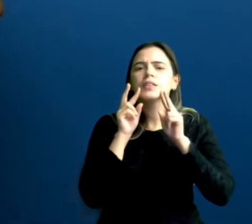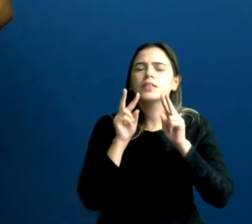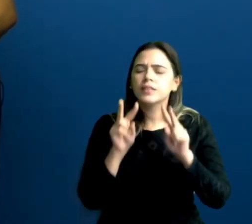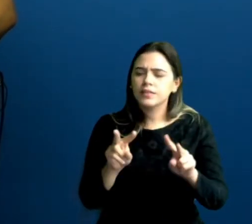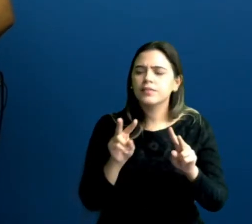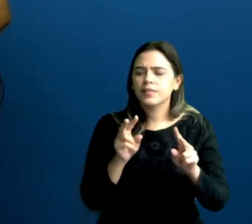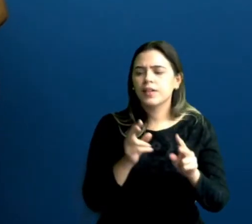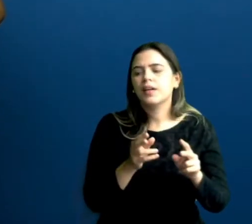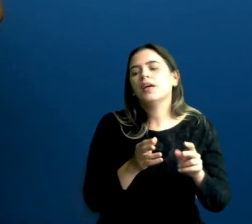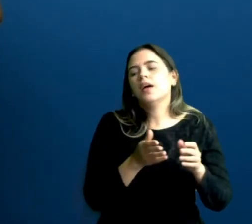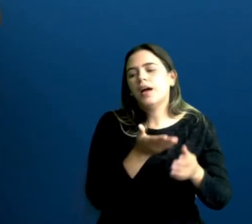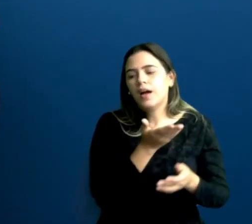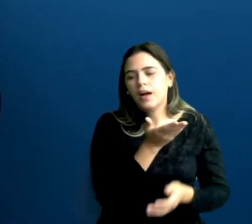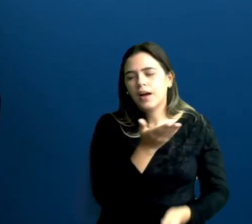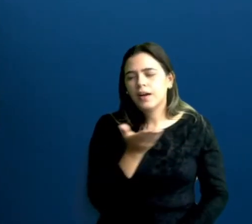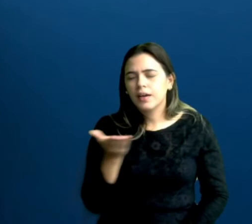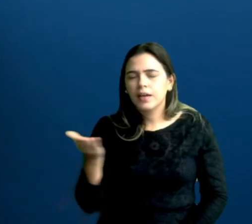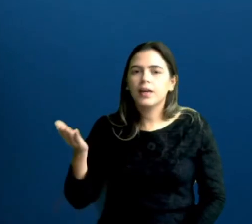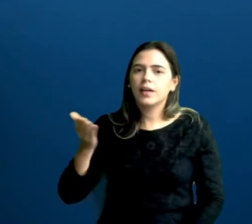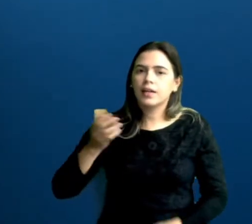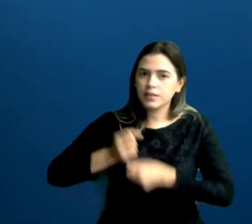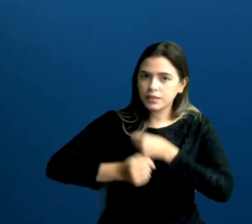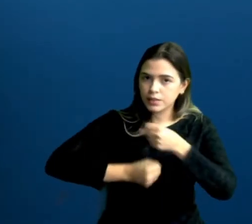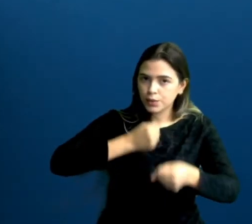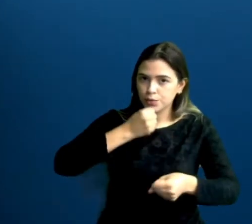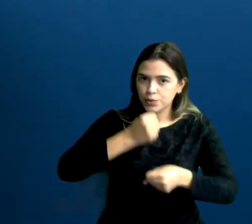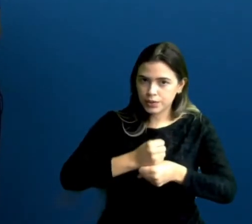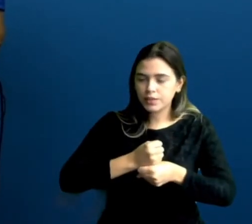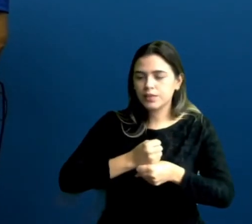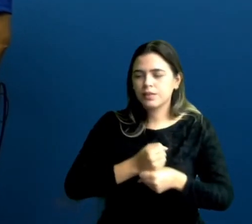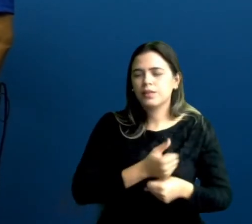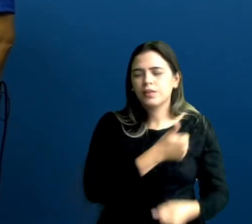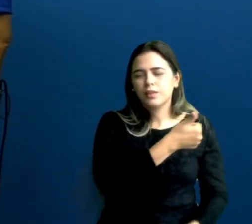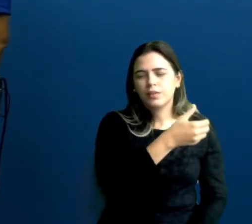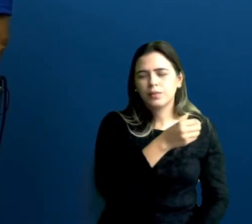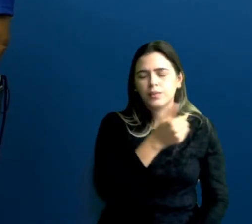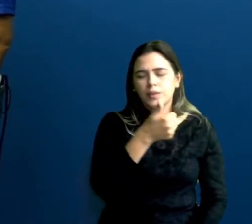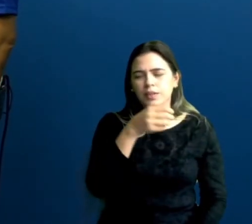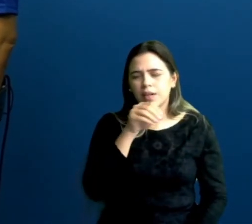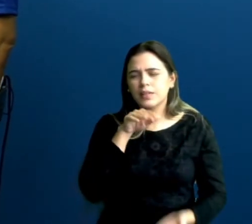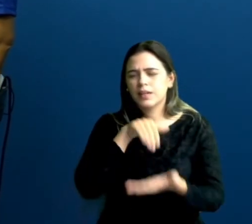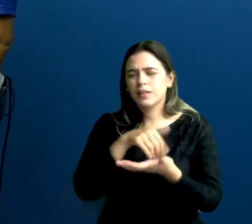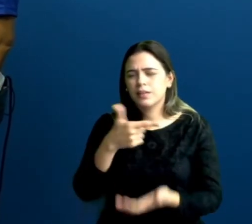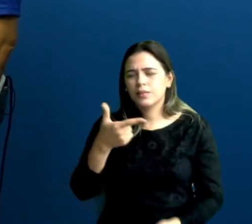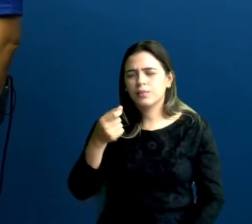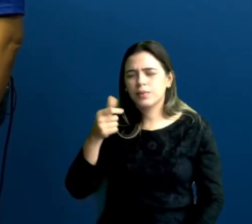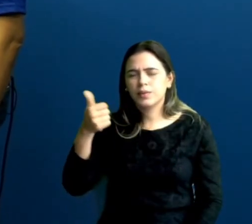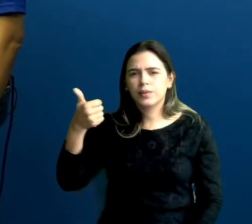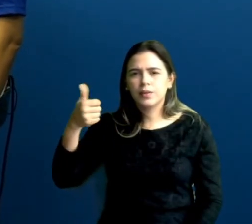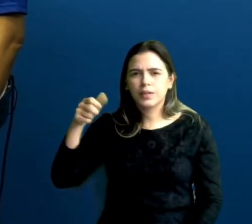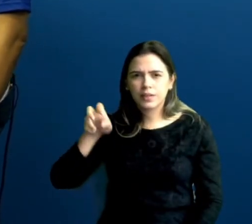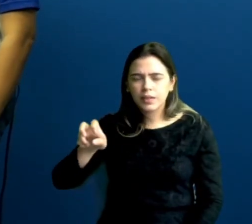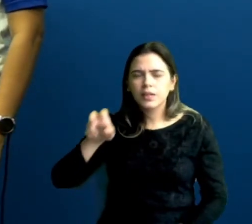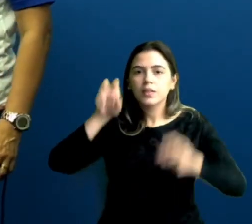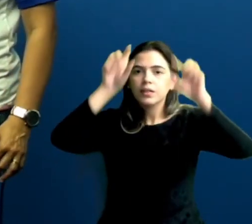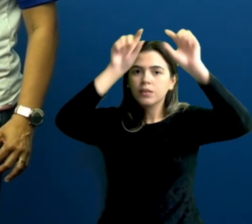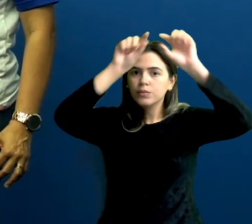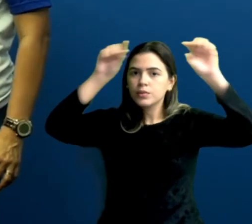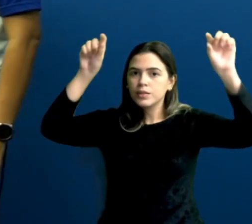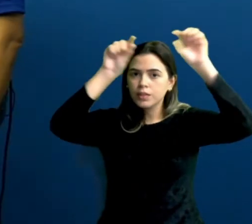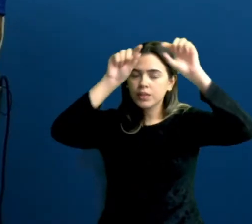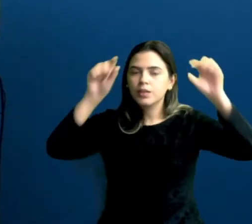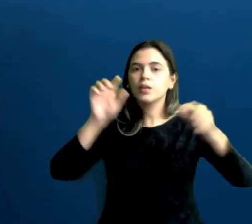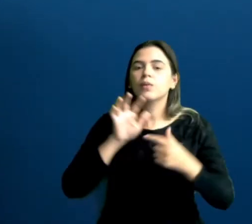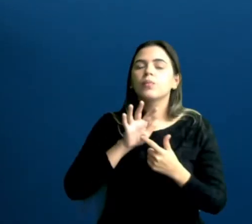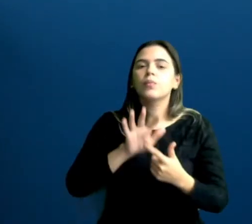aqui na horizontal que nós temos os anos ao longo do tempo, de 2010 até 2015. Olha o título do gráfico falando sobre número